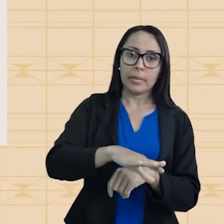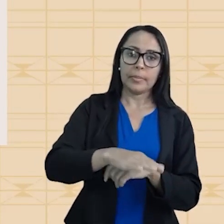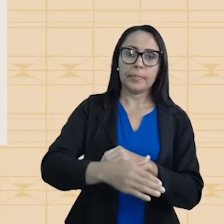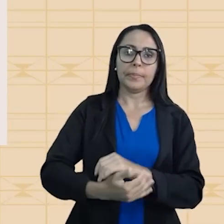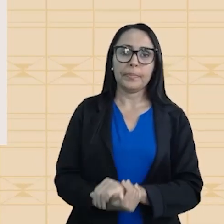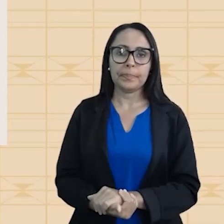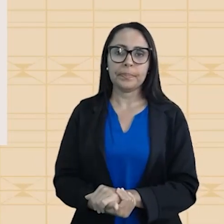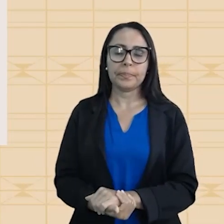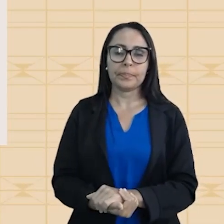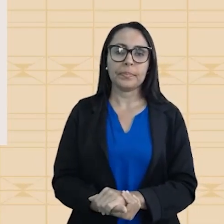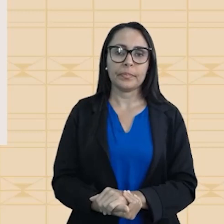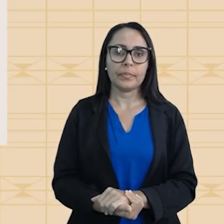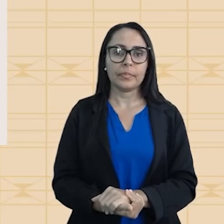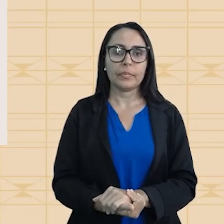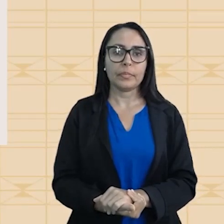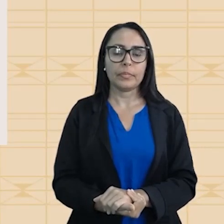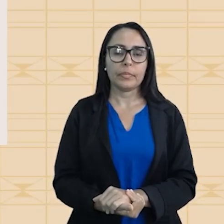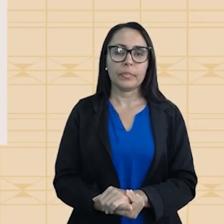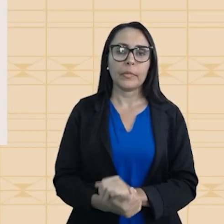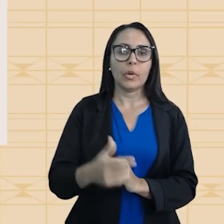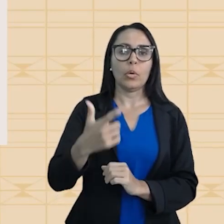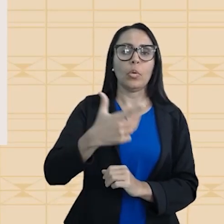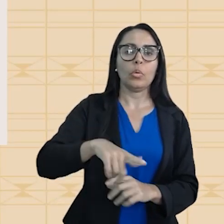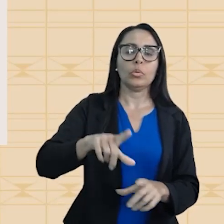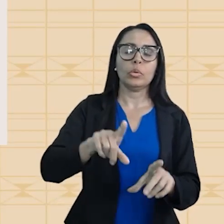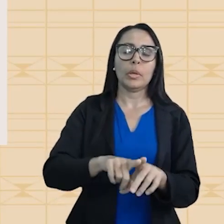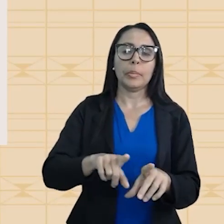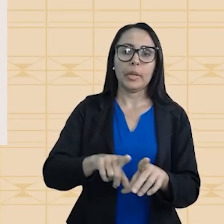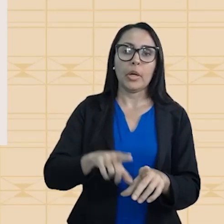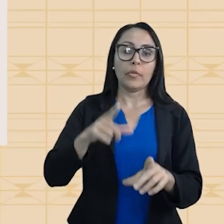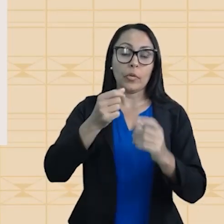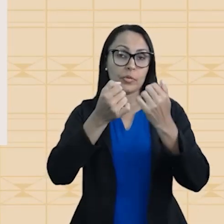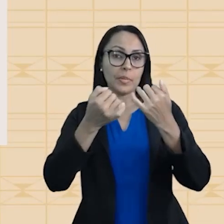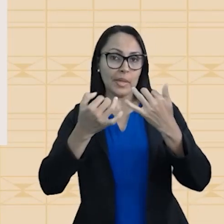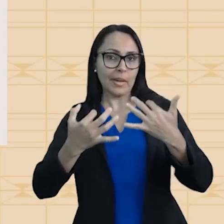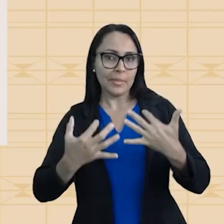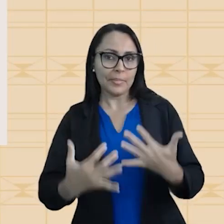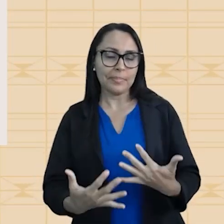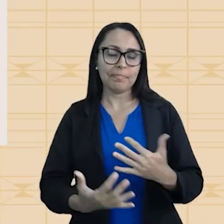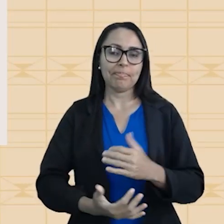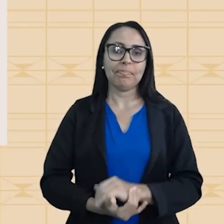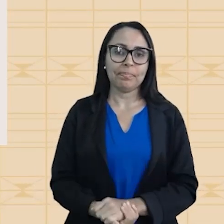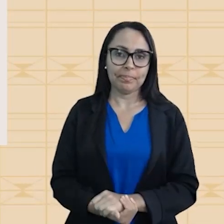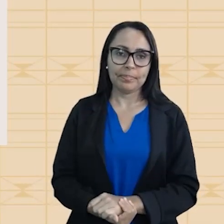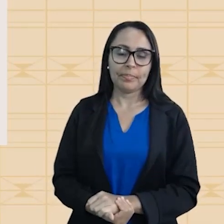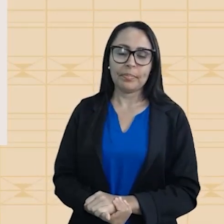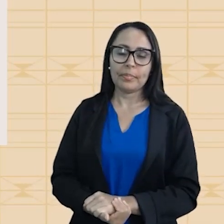de hidrogênio. Tranquilo? Outra força. Daqui a pouco eu vou falar individualmente sobre cada um.